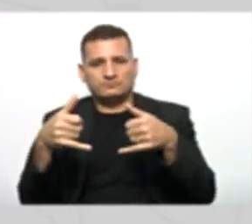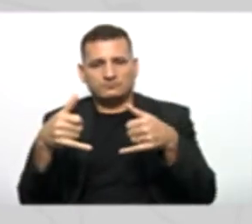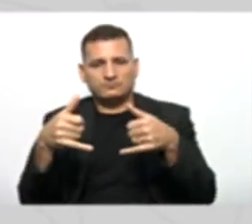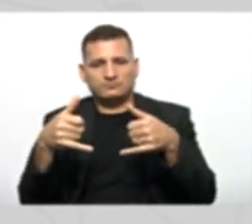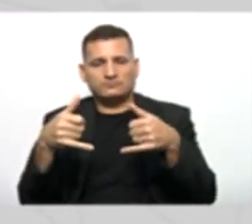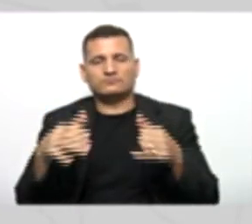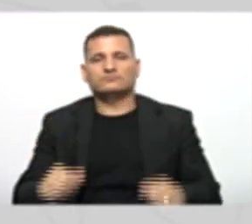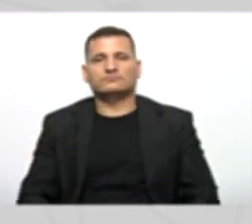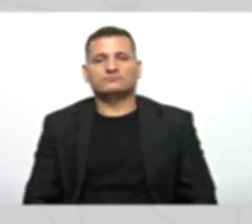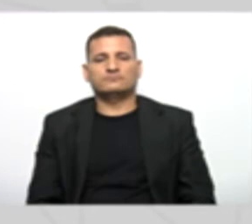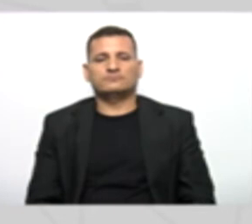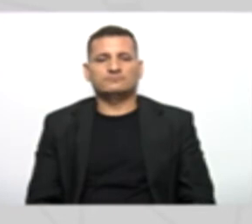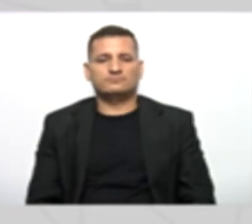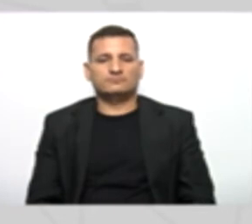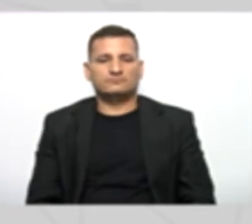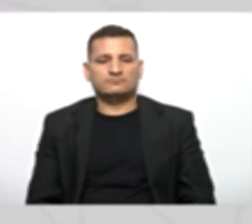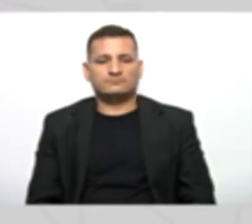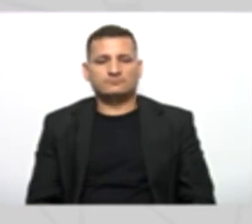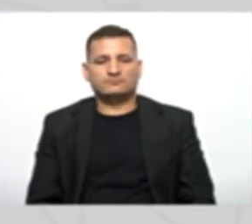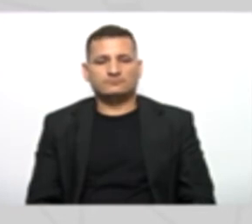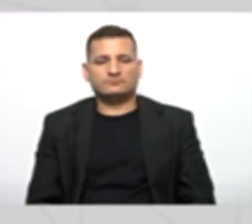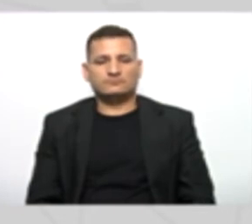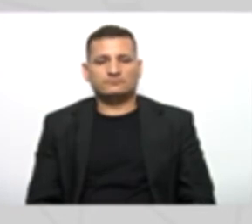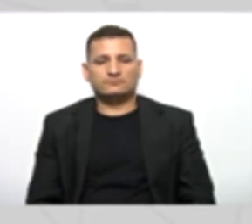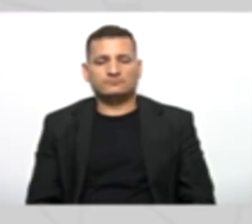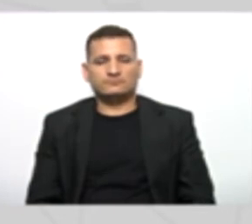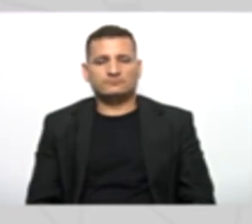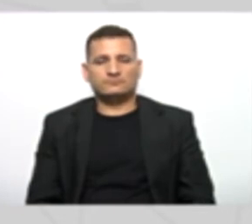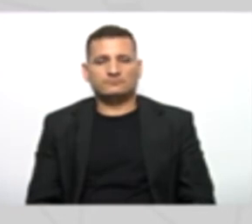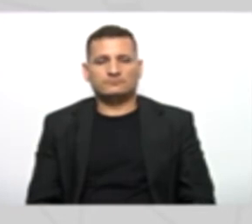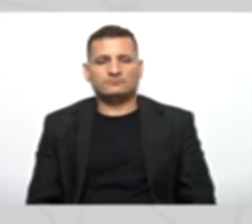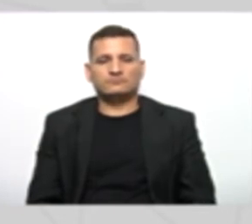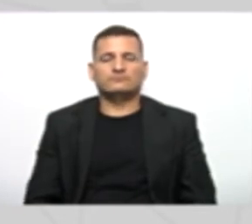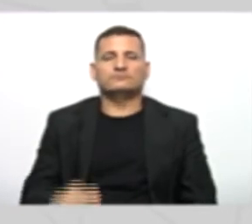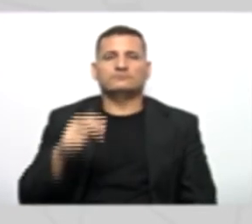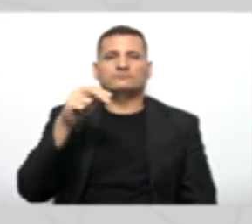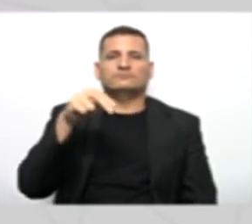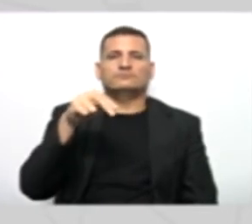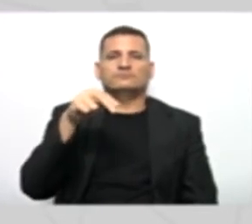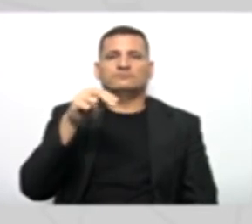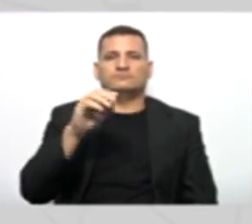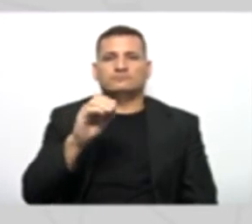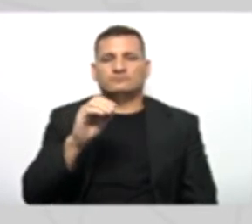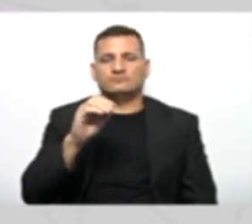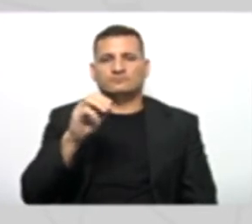coloca o formatador Que é o nosso jogo de chaves Aí você escreve Nome do time